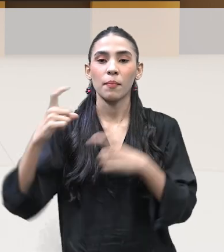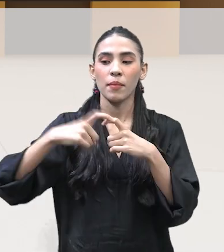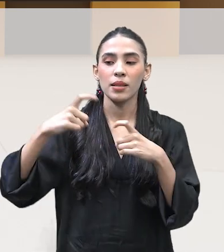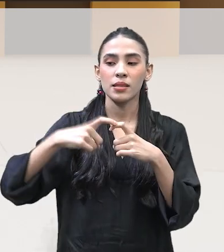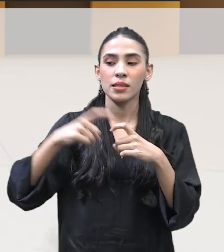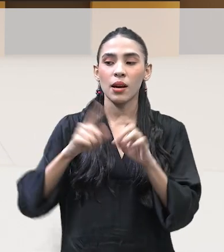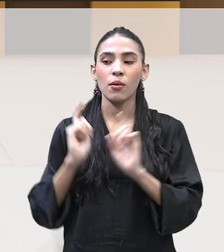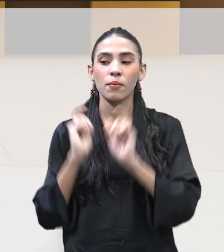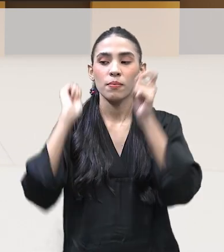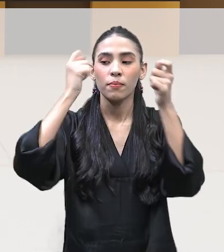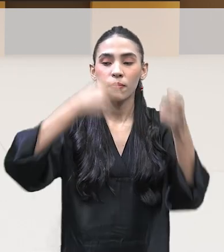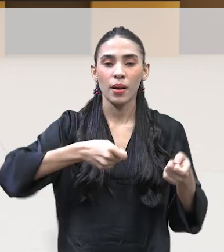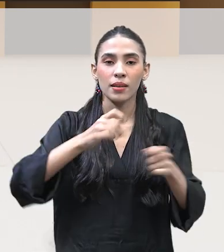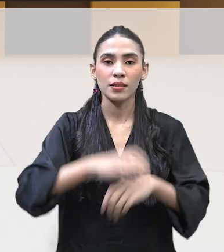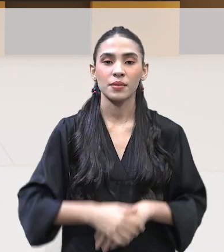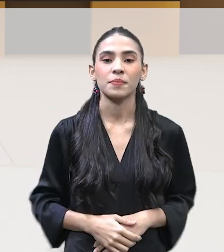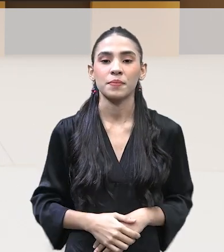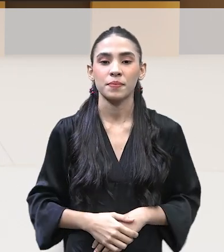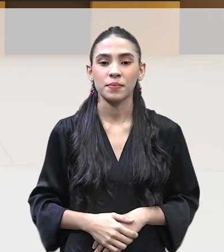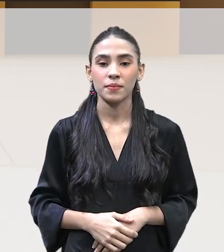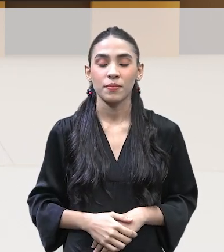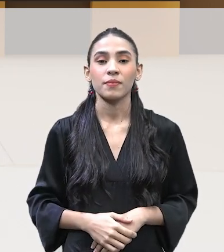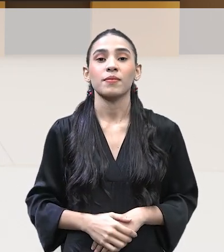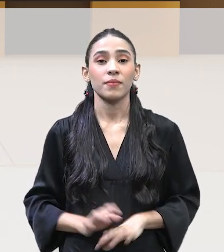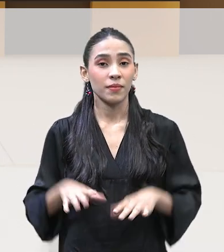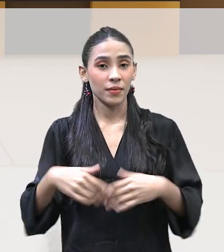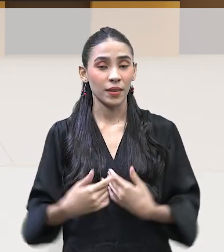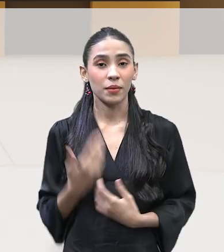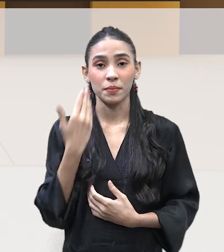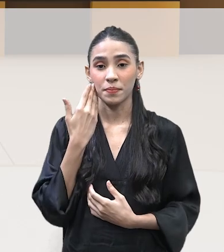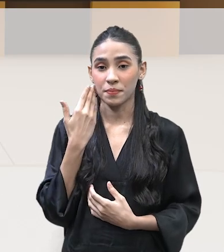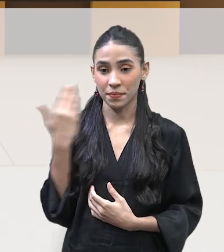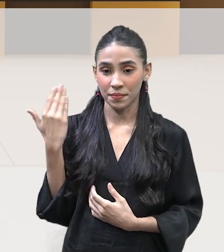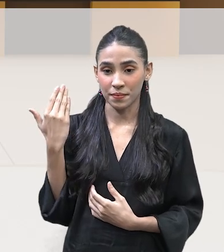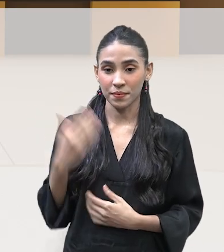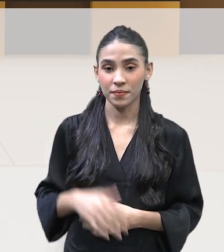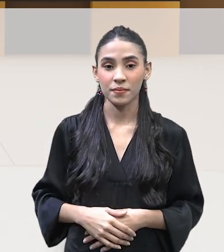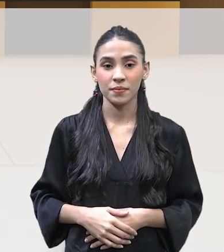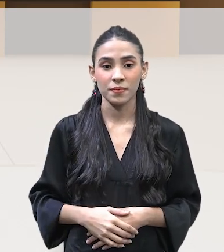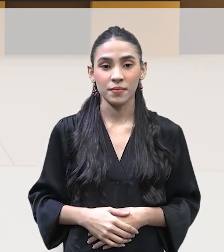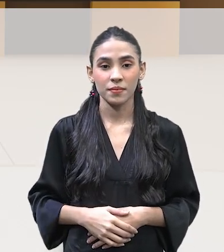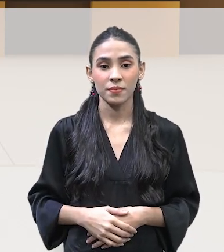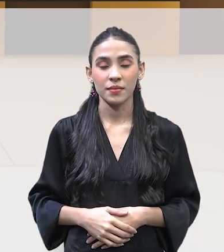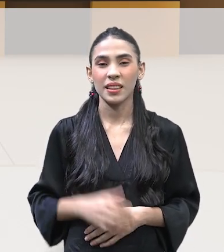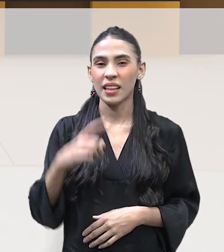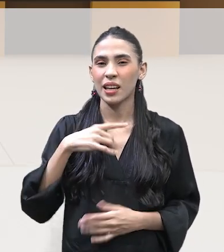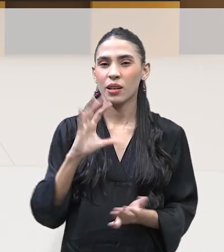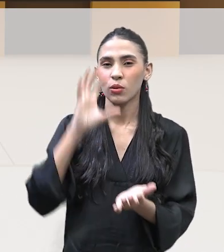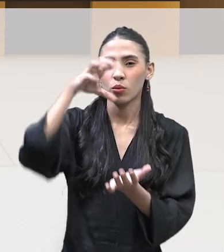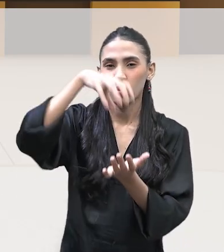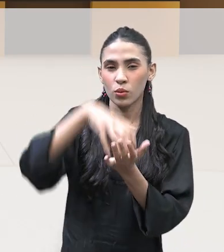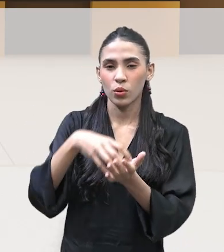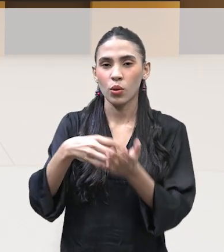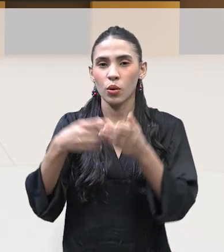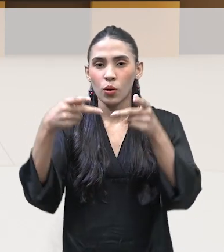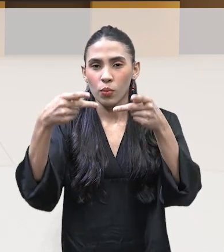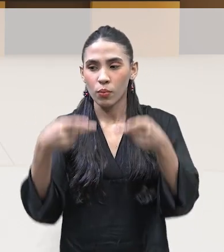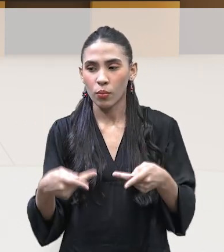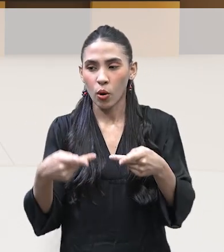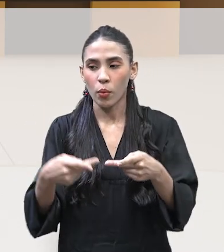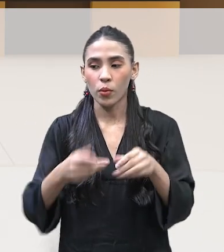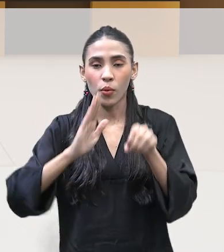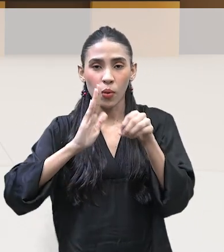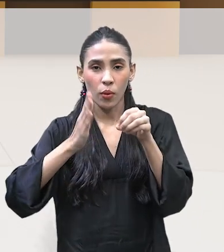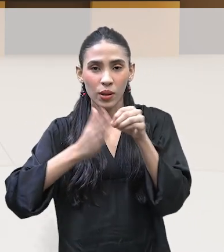pesca sustentável. Isso aí. Nós temos aí a reserva lá em Tefé, Mamirauá,